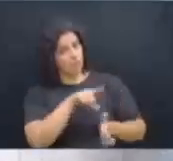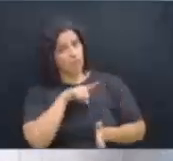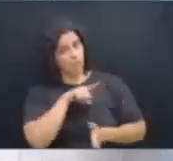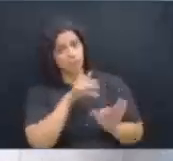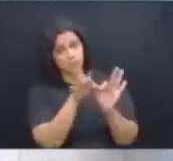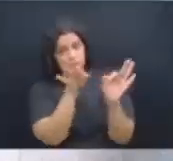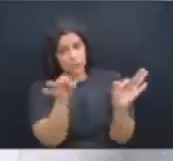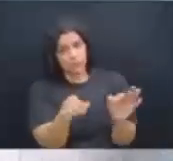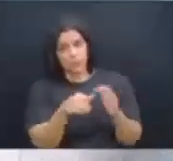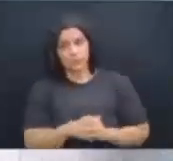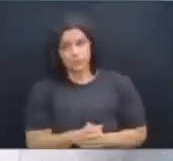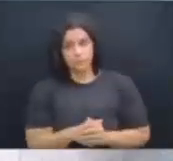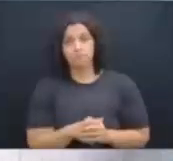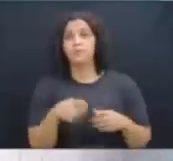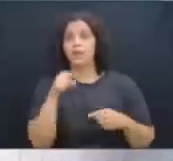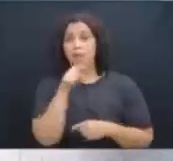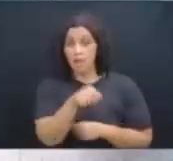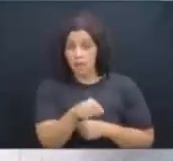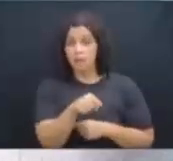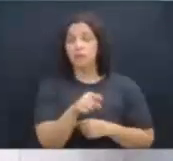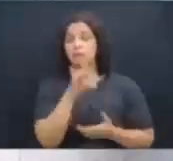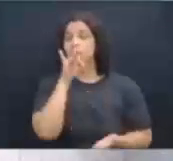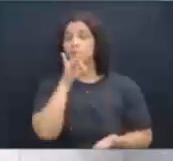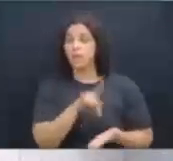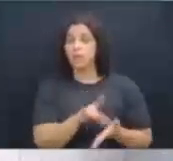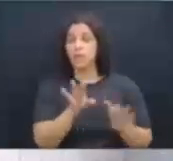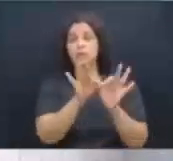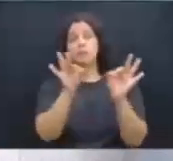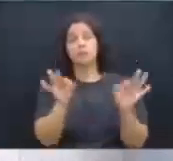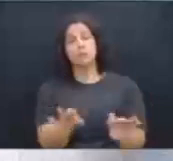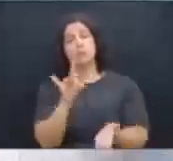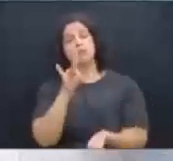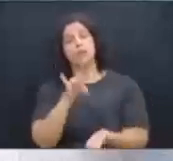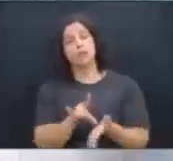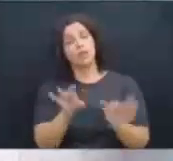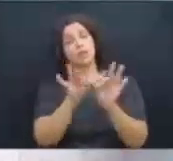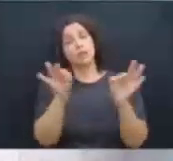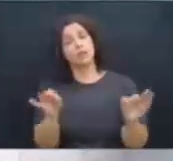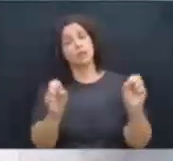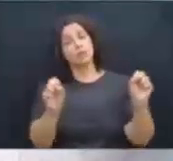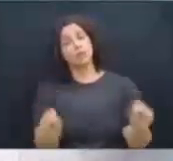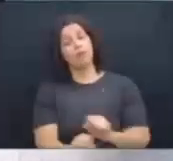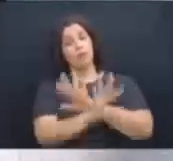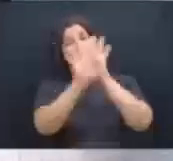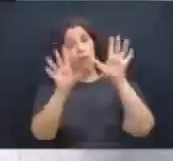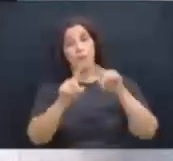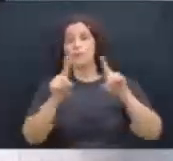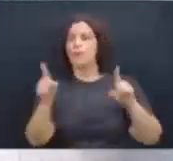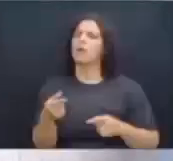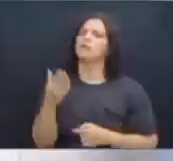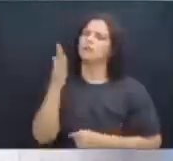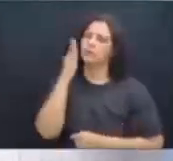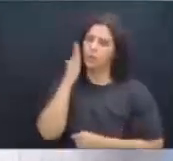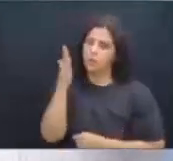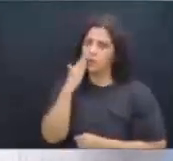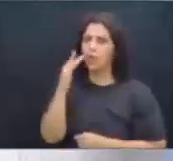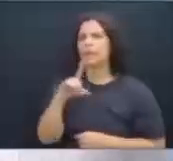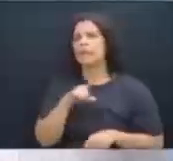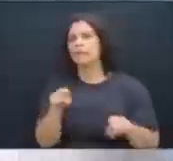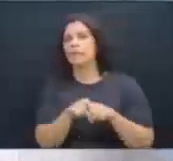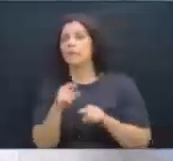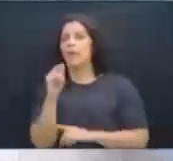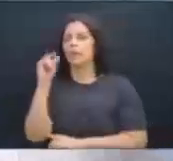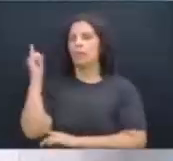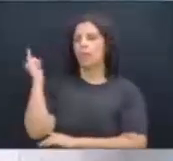Simples. Esse é o fato. Simples, a verdade nua e crua. Mas é claro que aí há toda uma